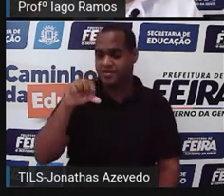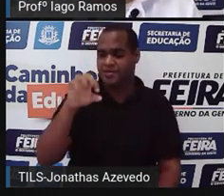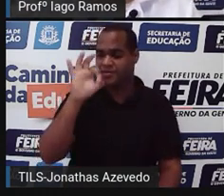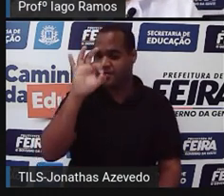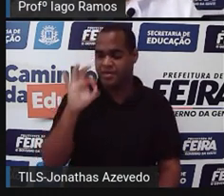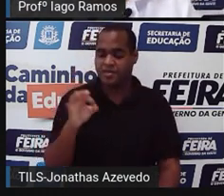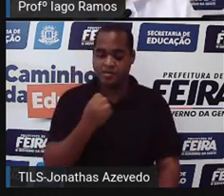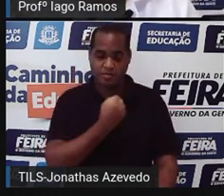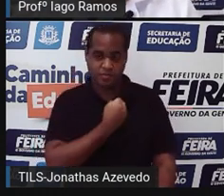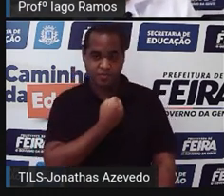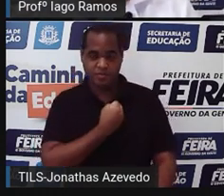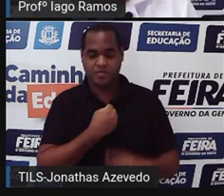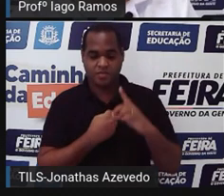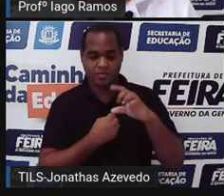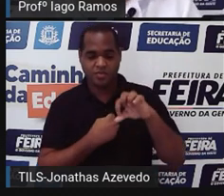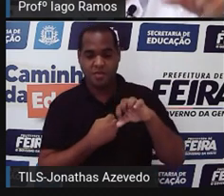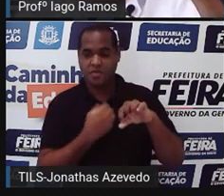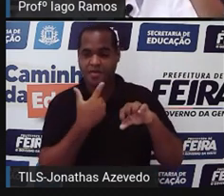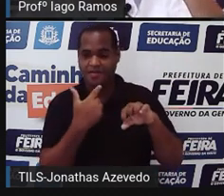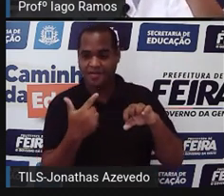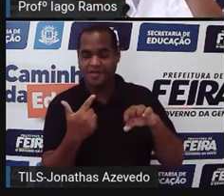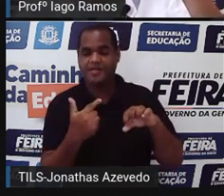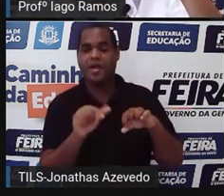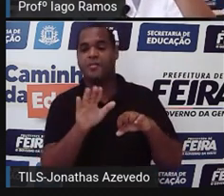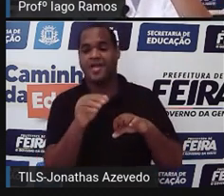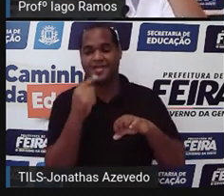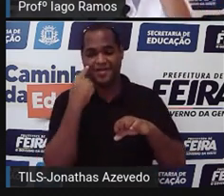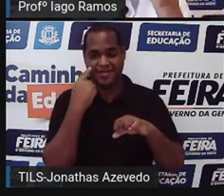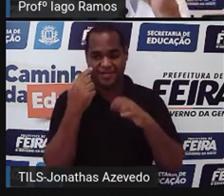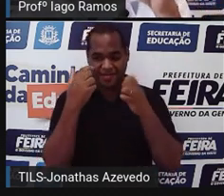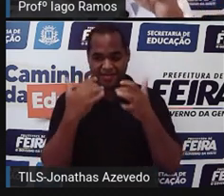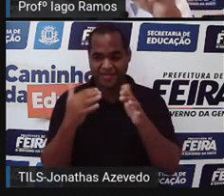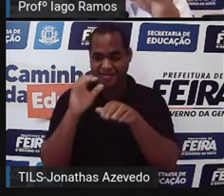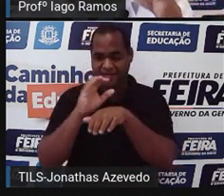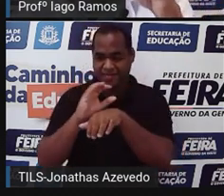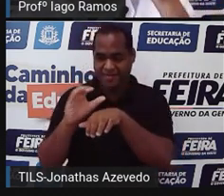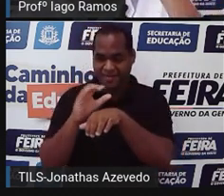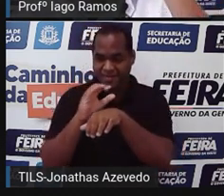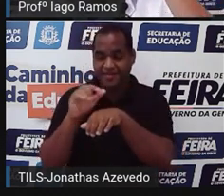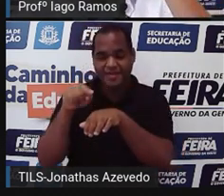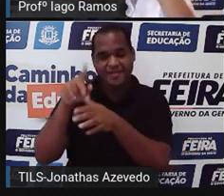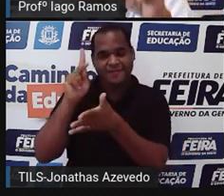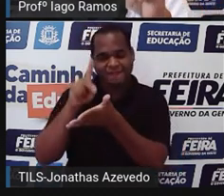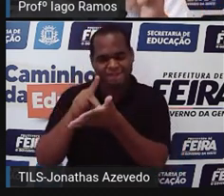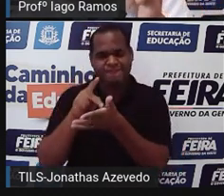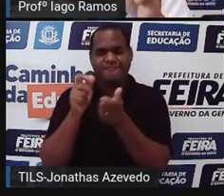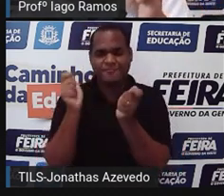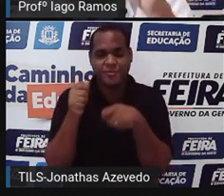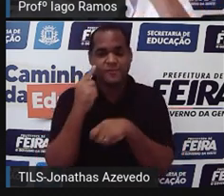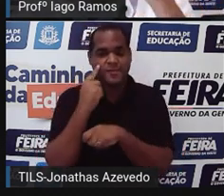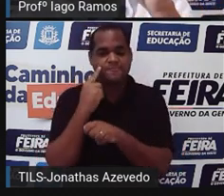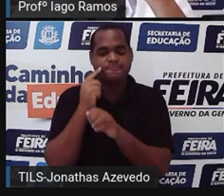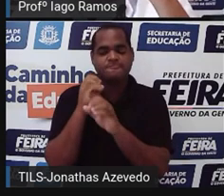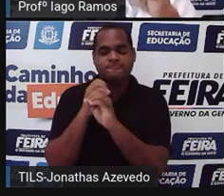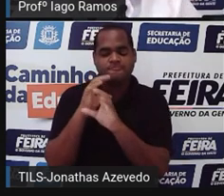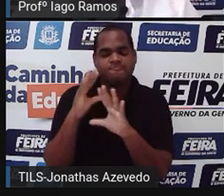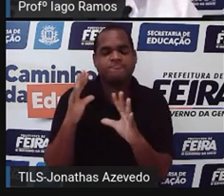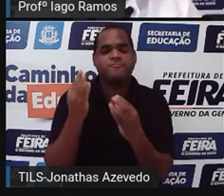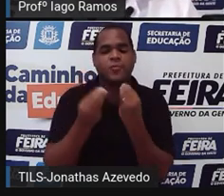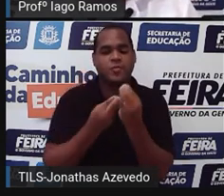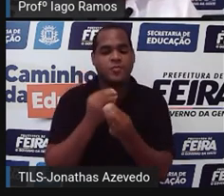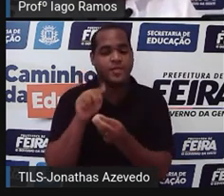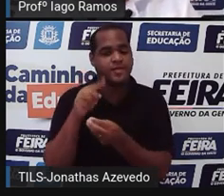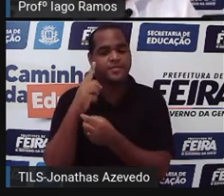número 19% não está ali. Mas aquele pedacinho cinza, a gente consegue descobrir que vale